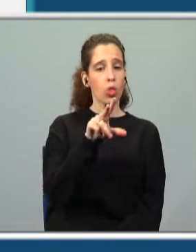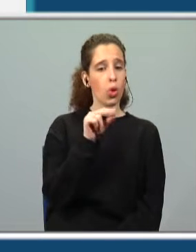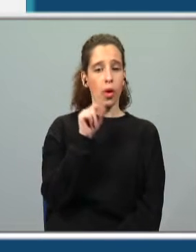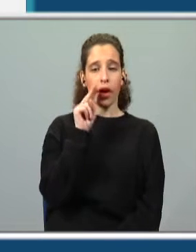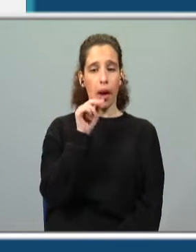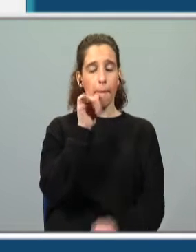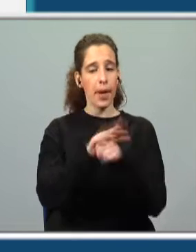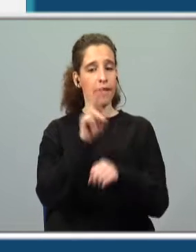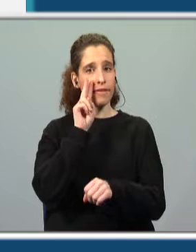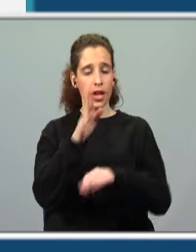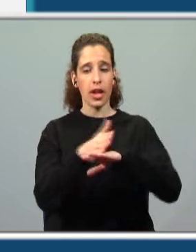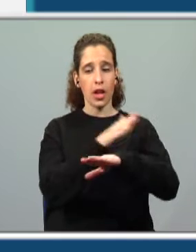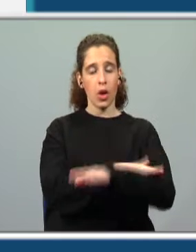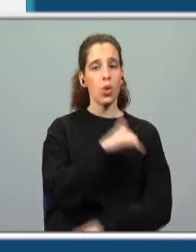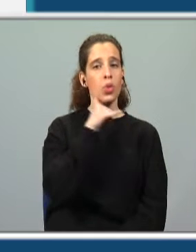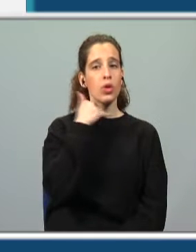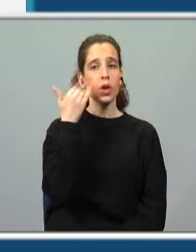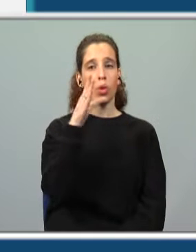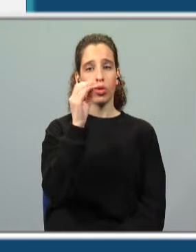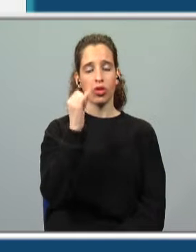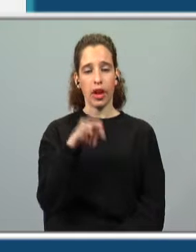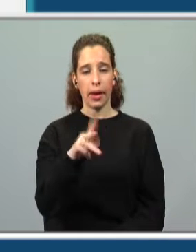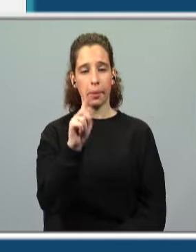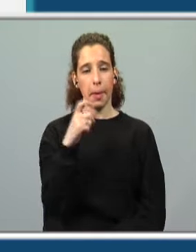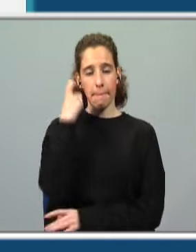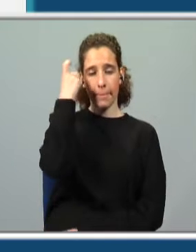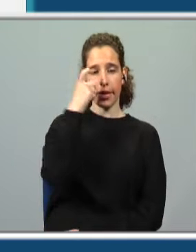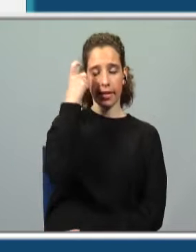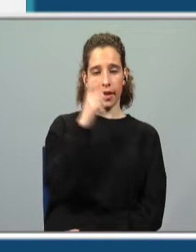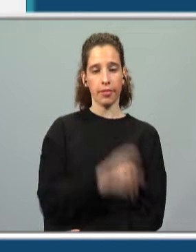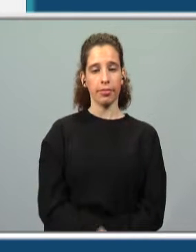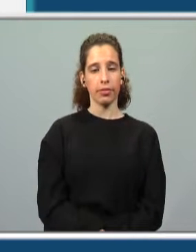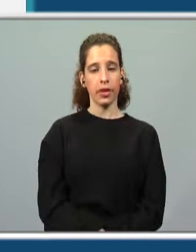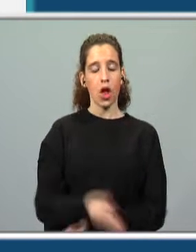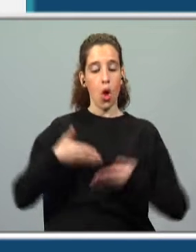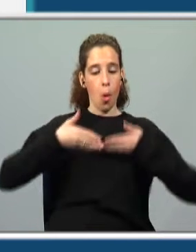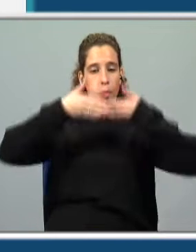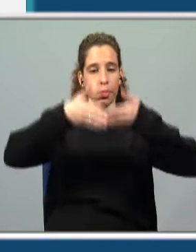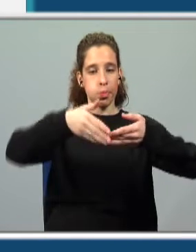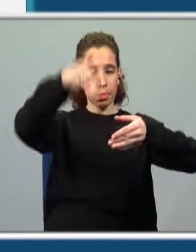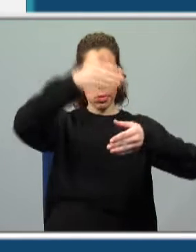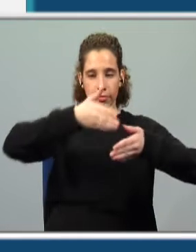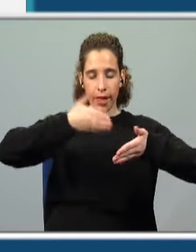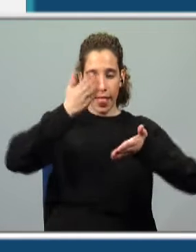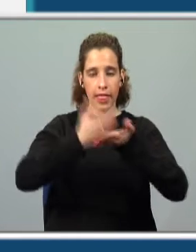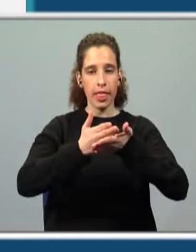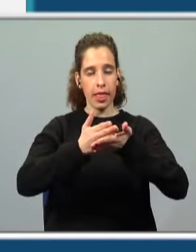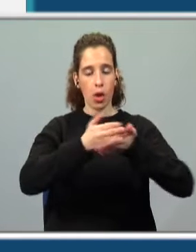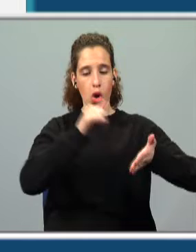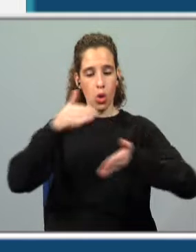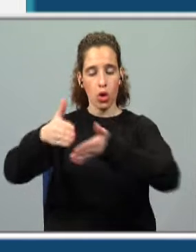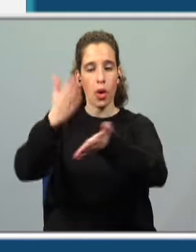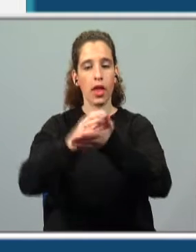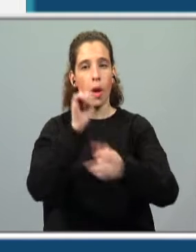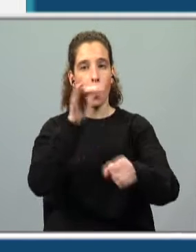o mar, o tio Jaime Litorânio pensava que enviá-la num barco pelo rio até ao mar seria